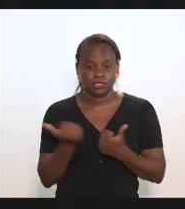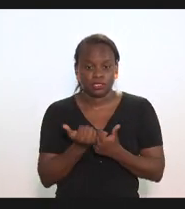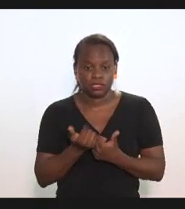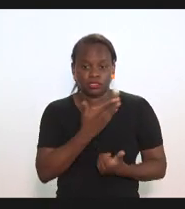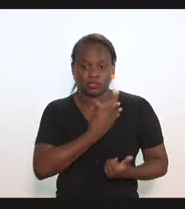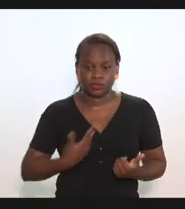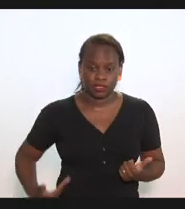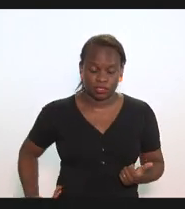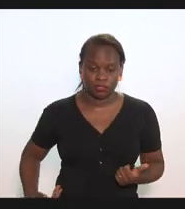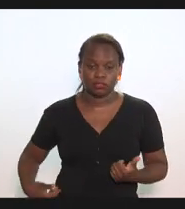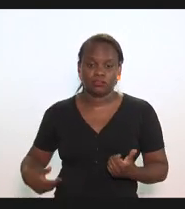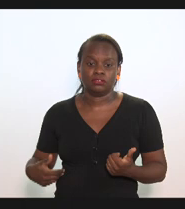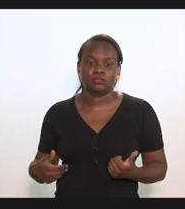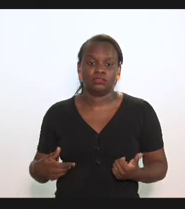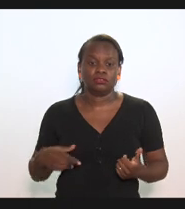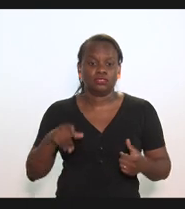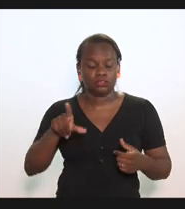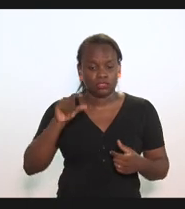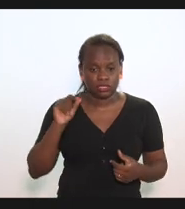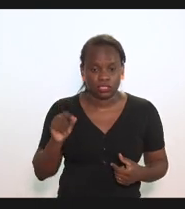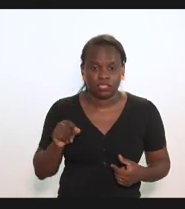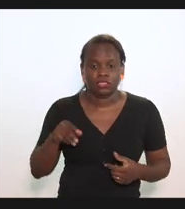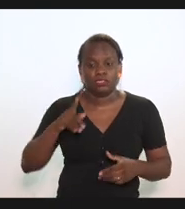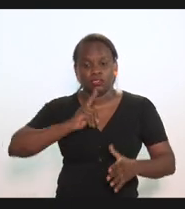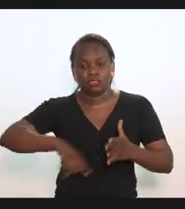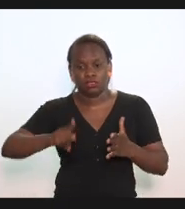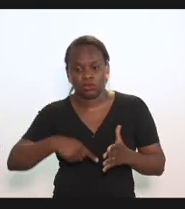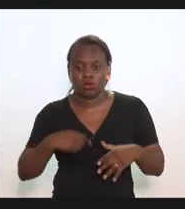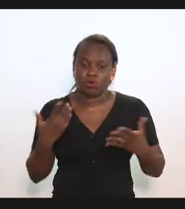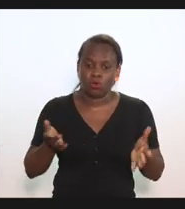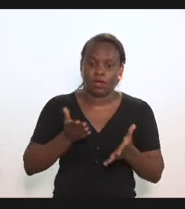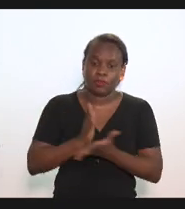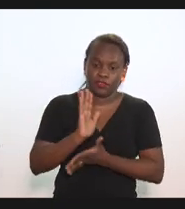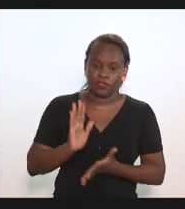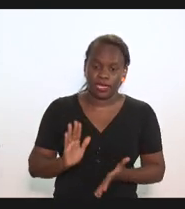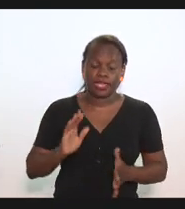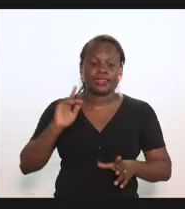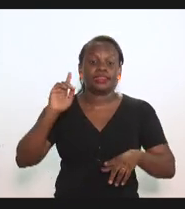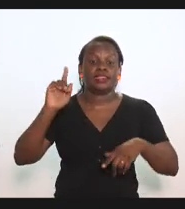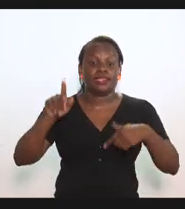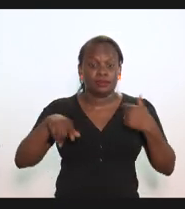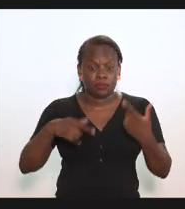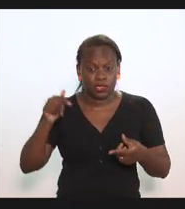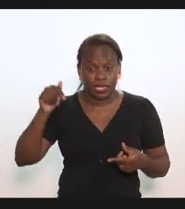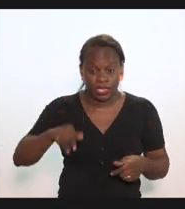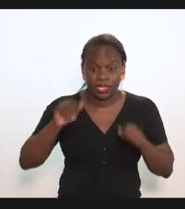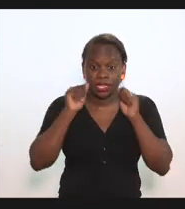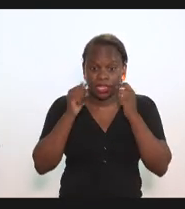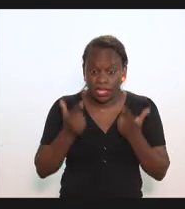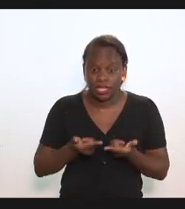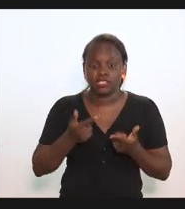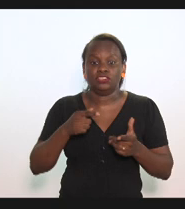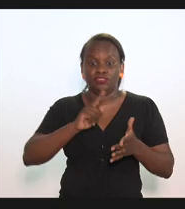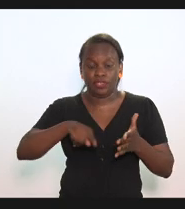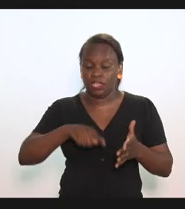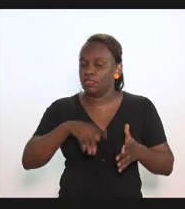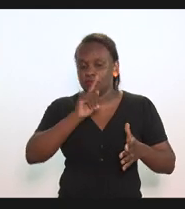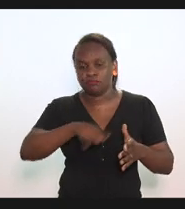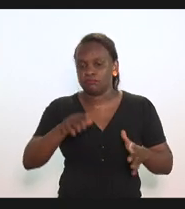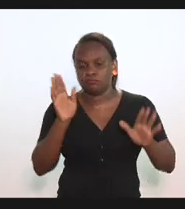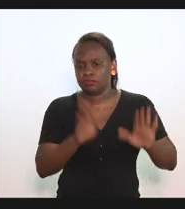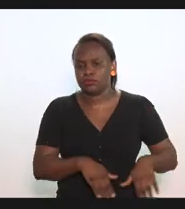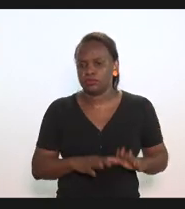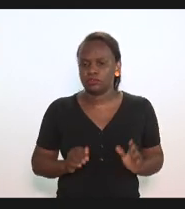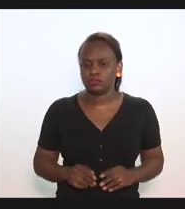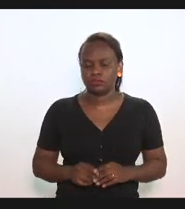governador indicá-lo o veto ou a sanção e cabe a esta casa derrubar o veto se for o caso